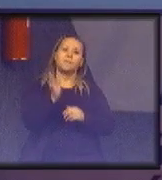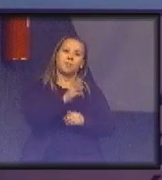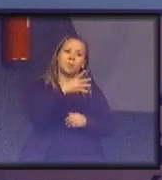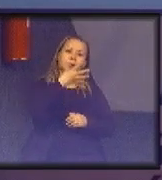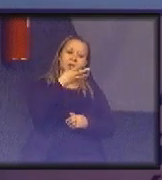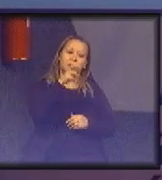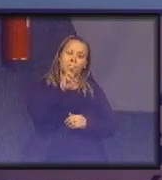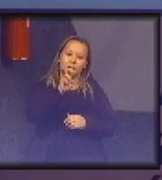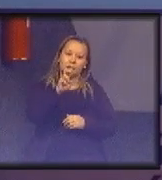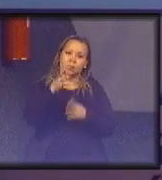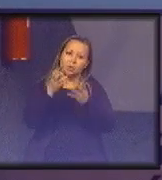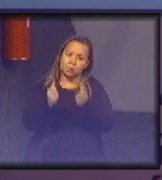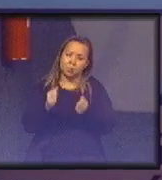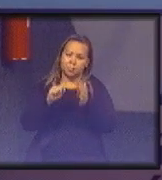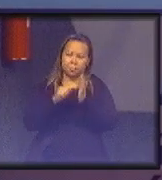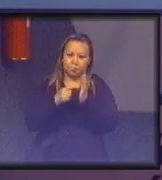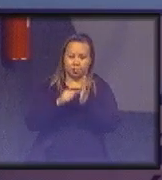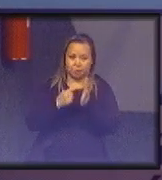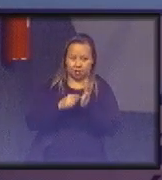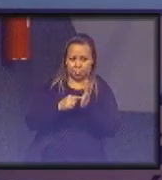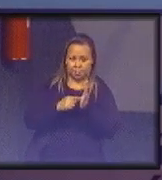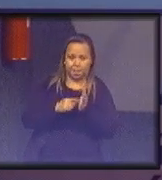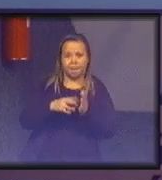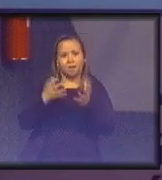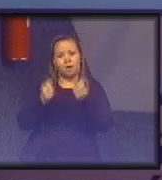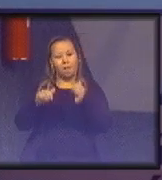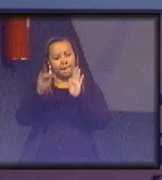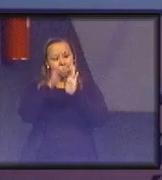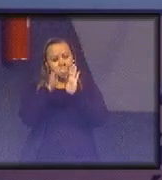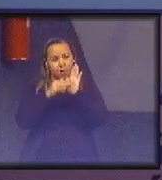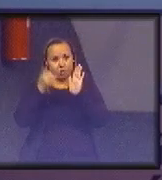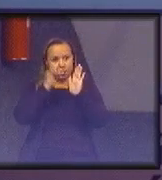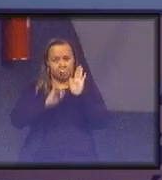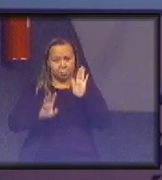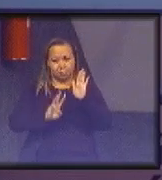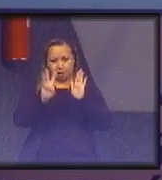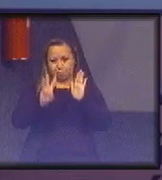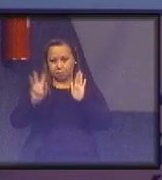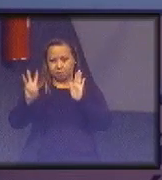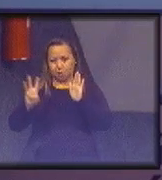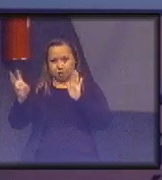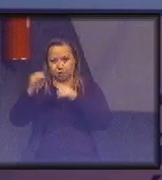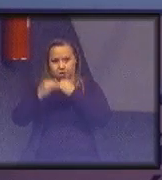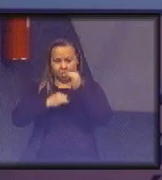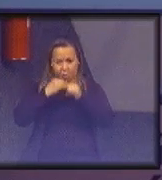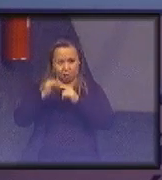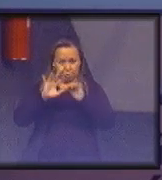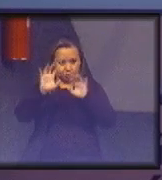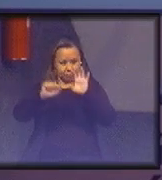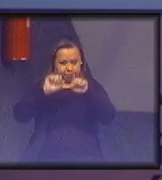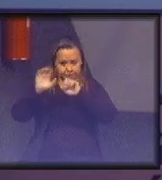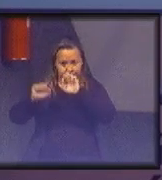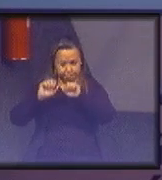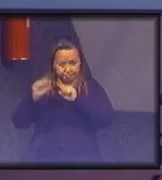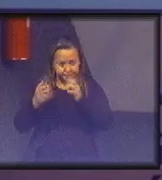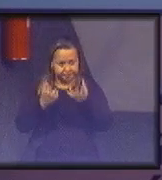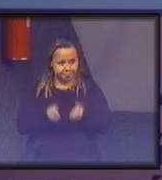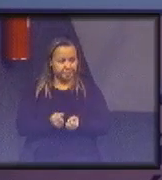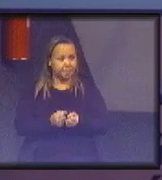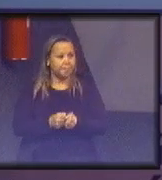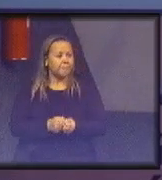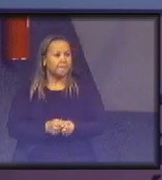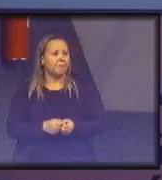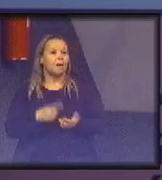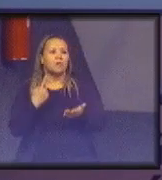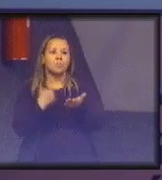pontuação. Então, é pegar o dado que está no balanço já, que está disponível no site, que vocês podem pegar, lá já está ranqueado, está ranqueado por segmento, vocês vão ter que só fazer um